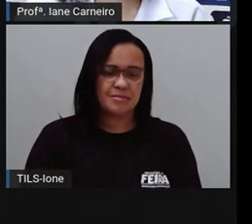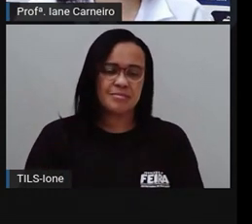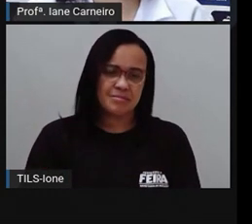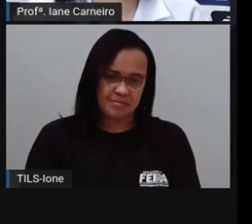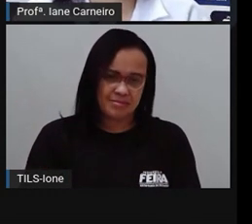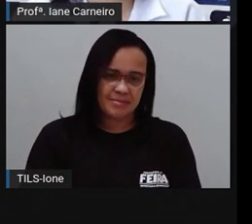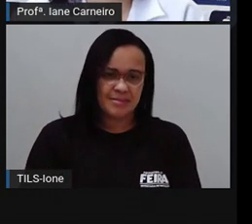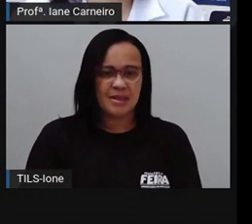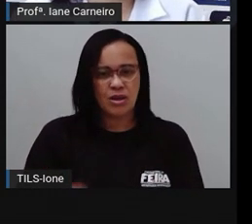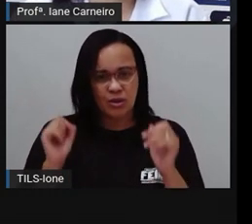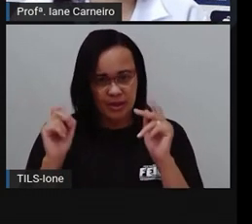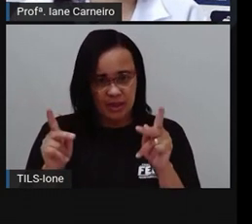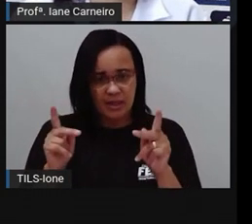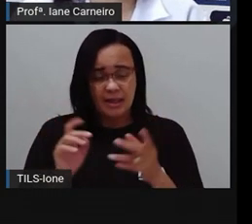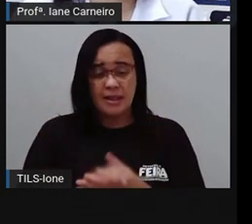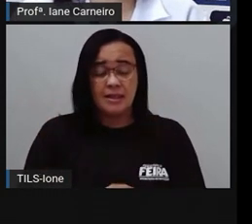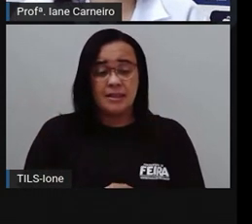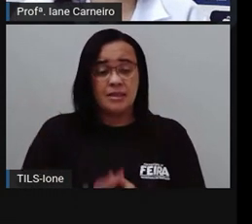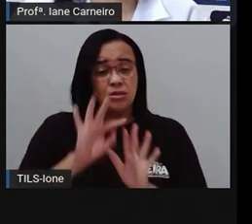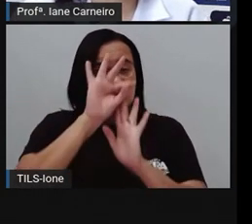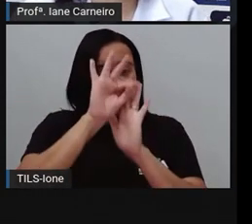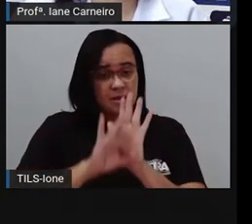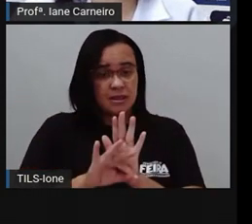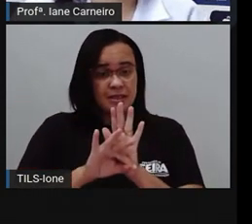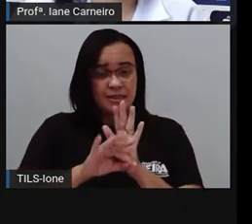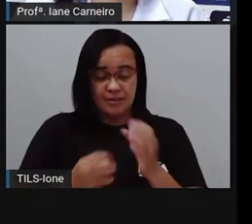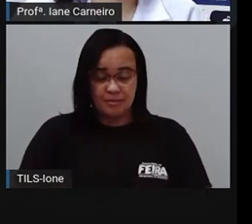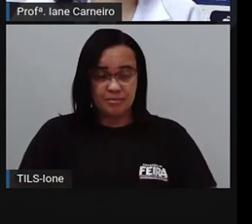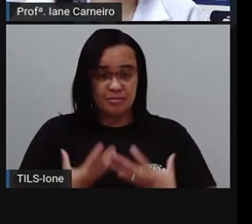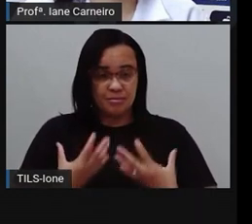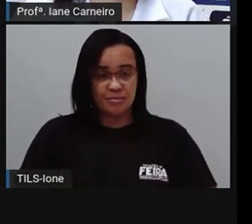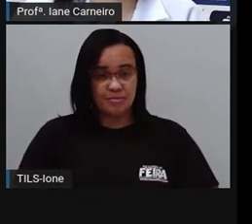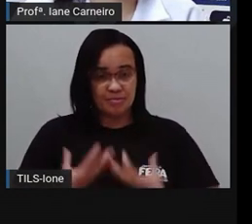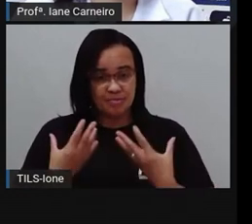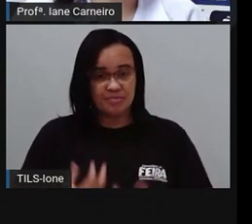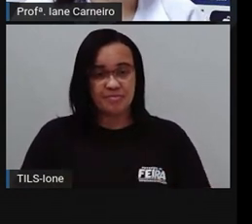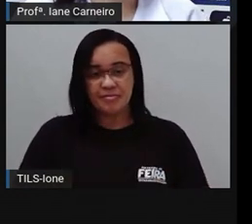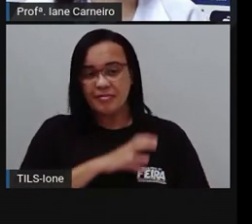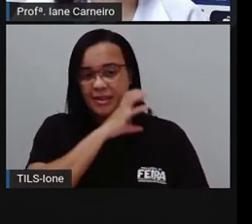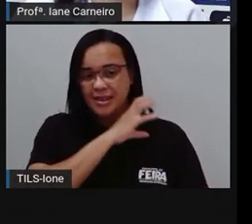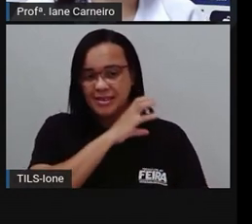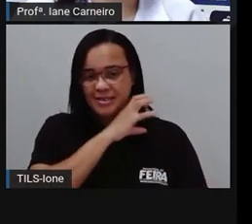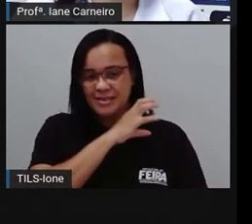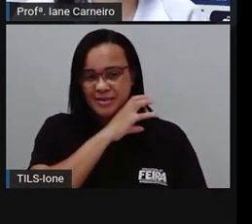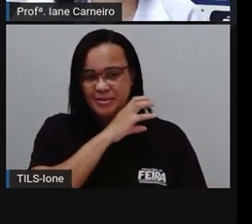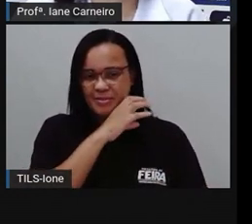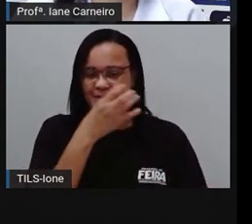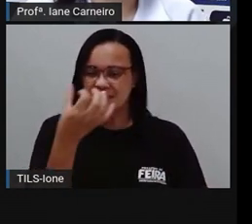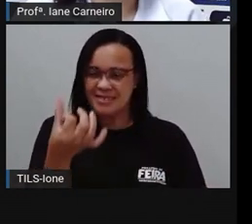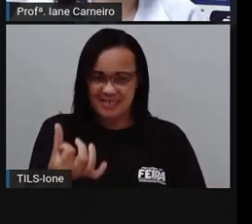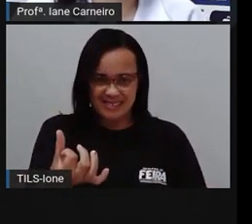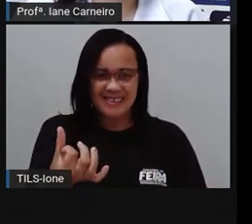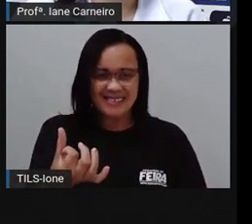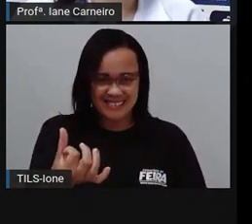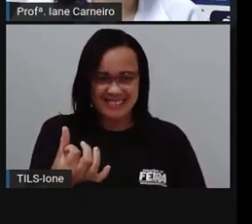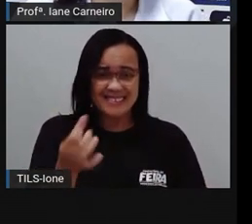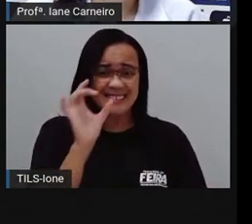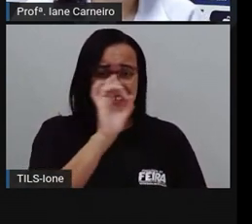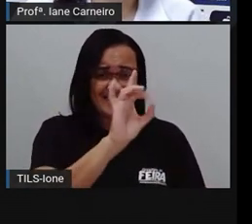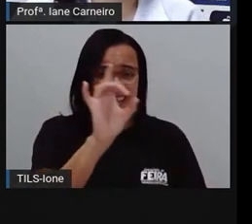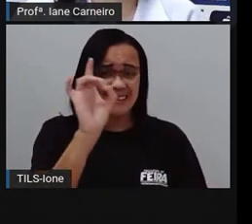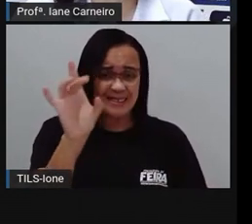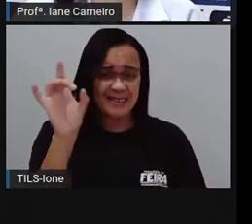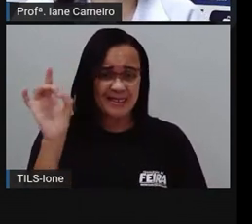E aí, ó, no poema, são citados seis animais. O macaco, a cabrita, o jumento, a